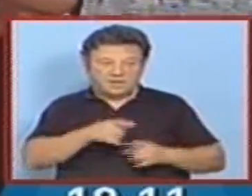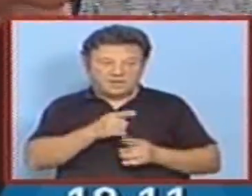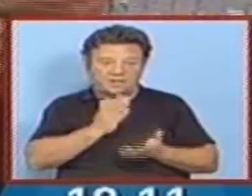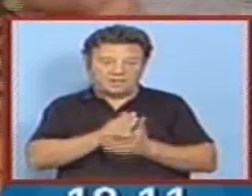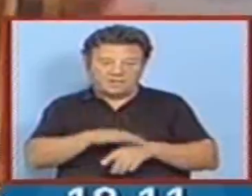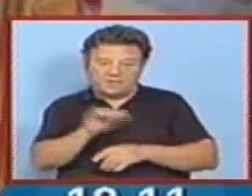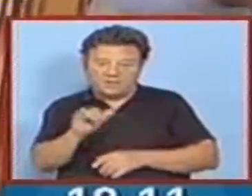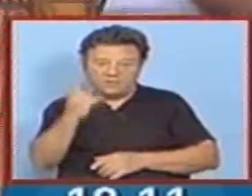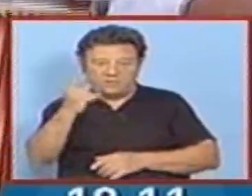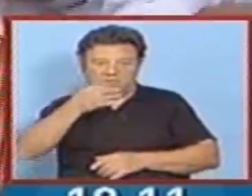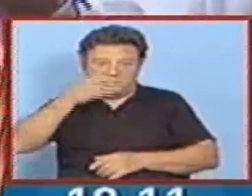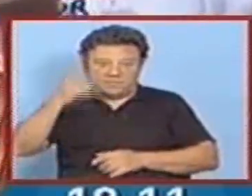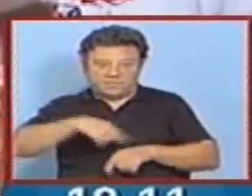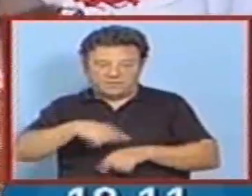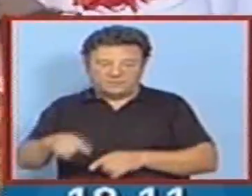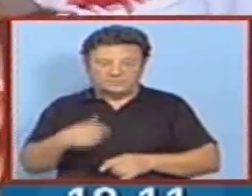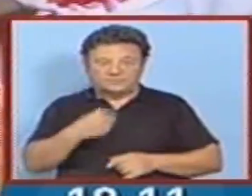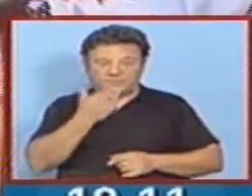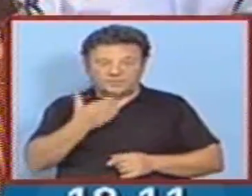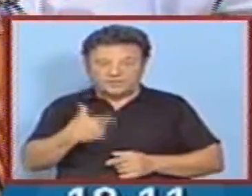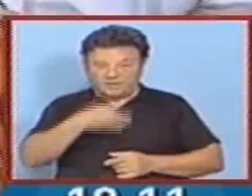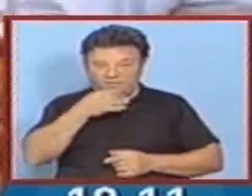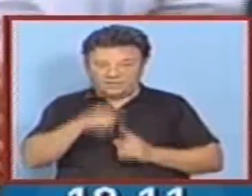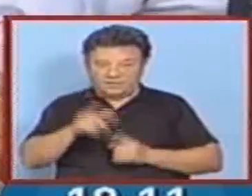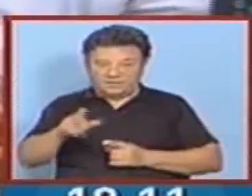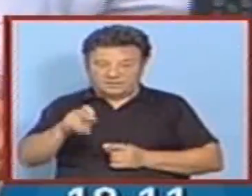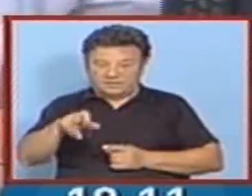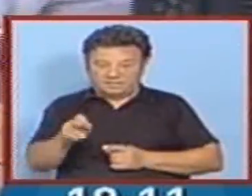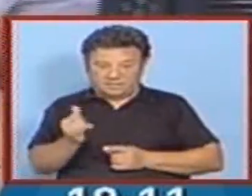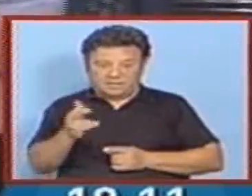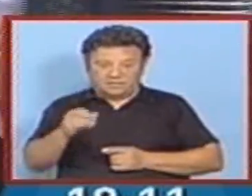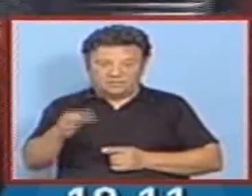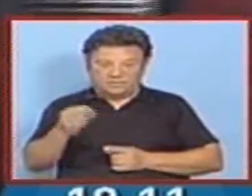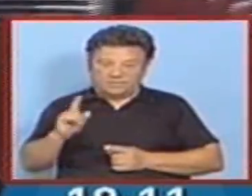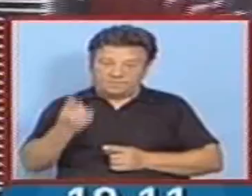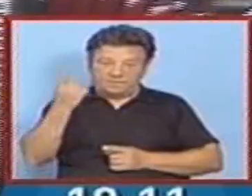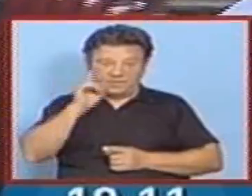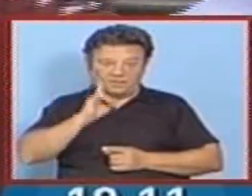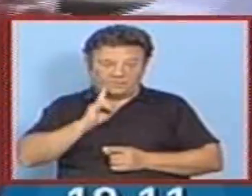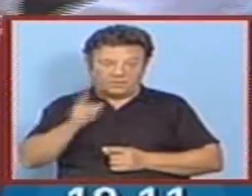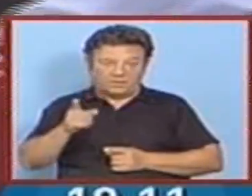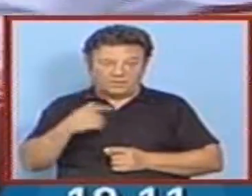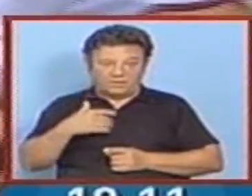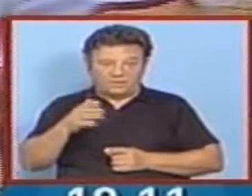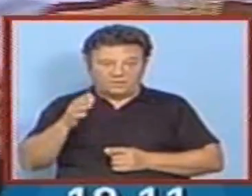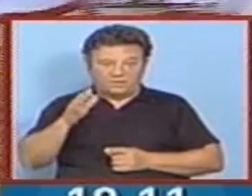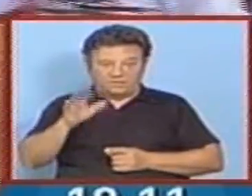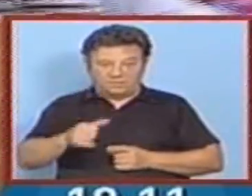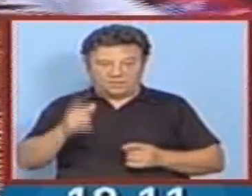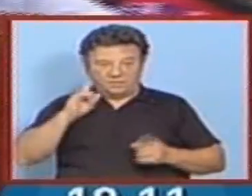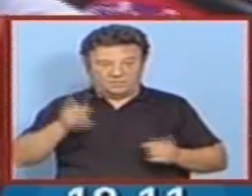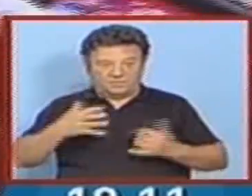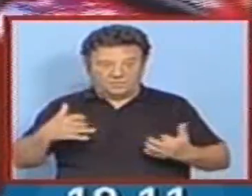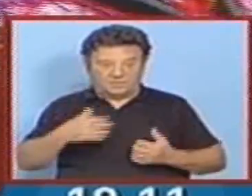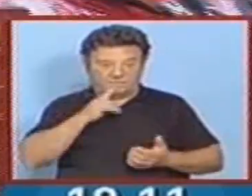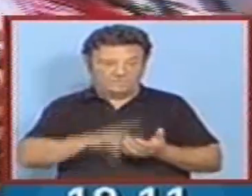António. E eu vou falar agora aqui com a Sameiro. A Sameiro foi a primeira mulher a pegar na concertina.